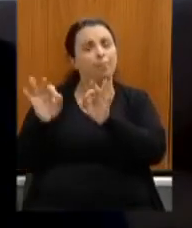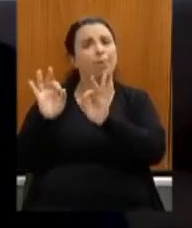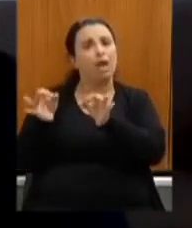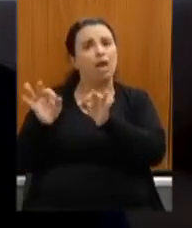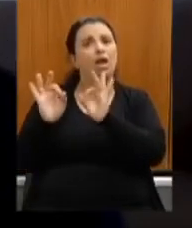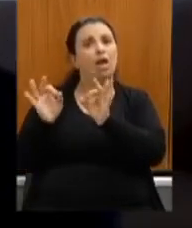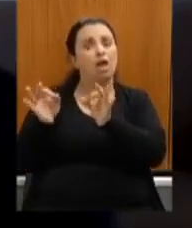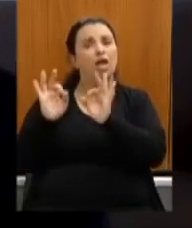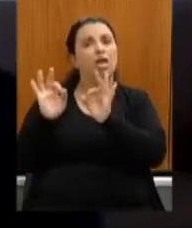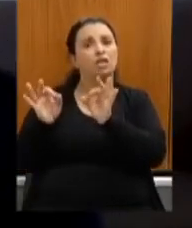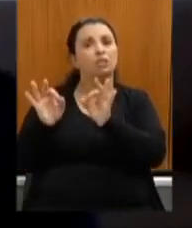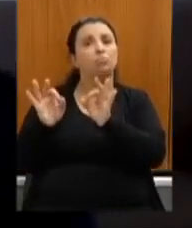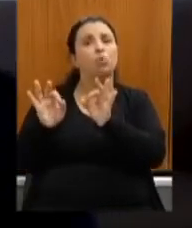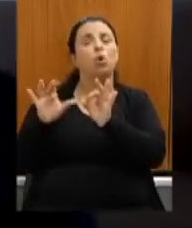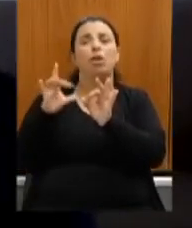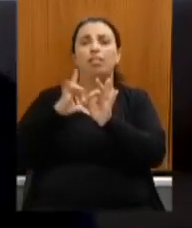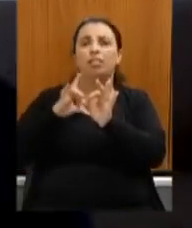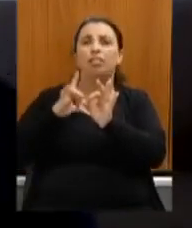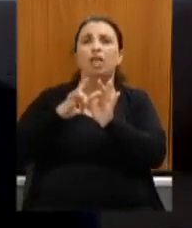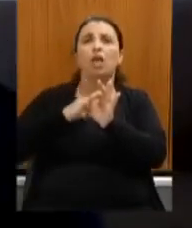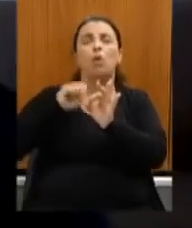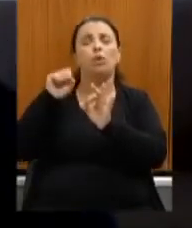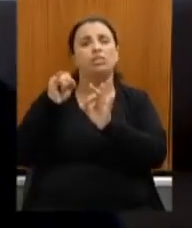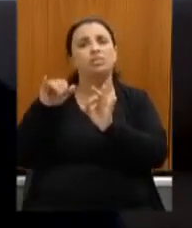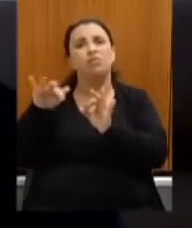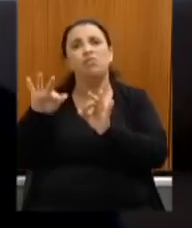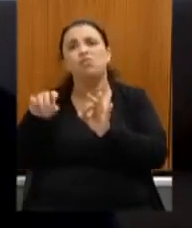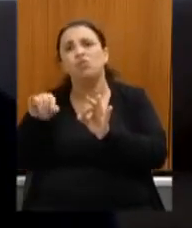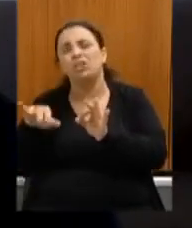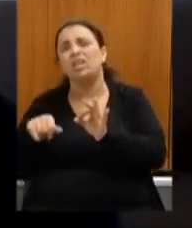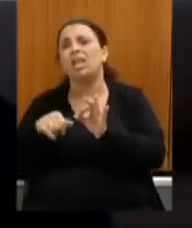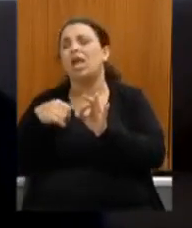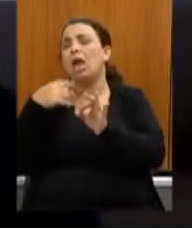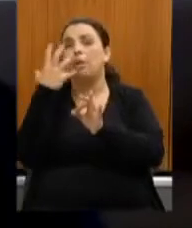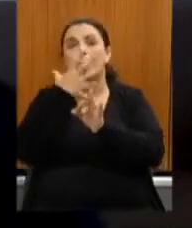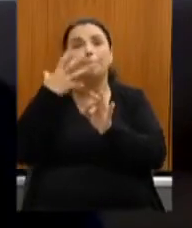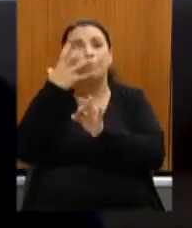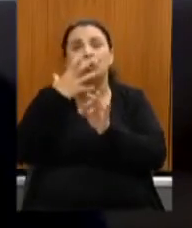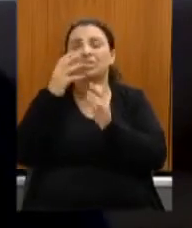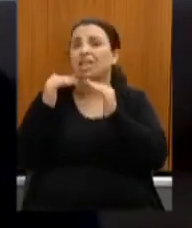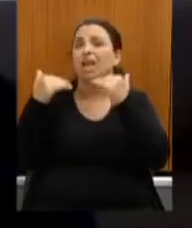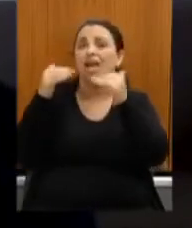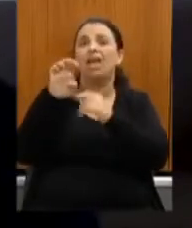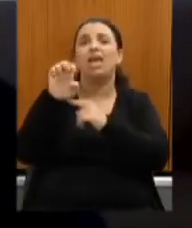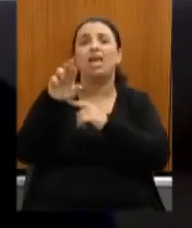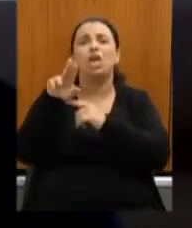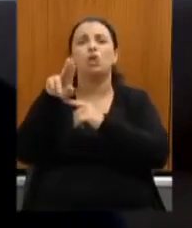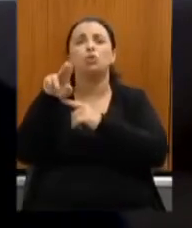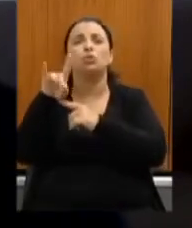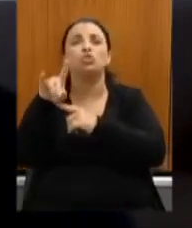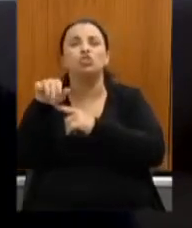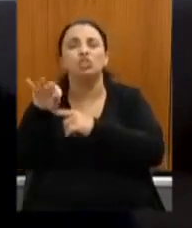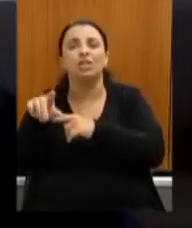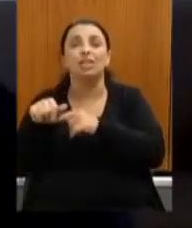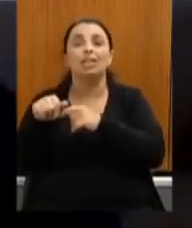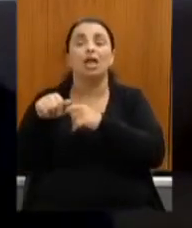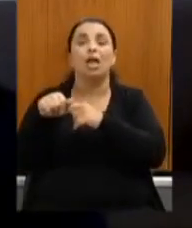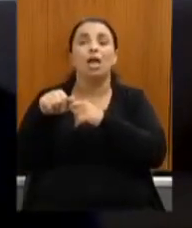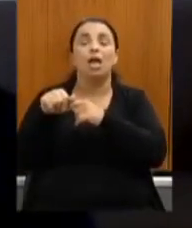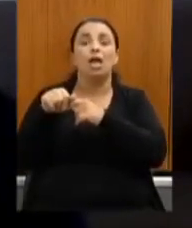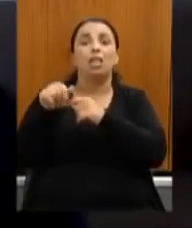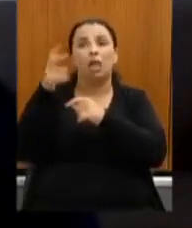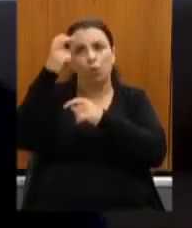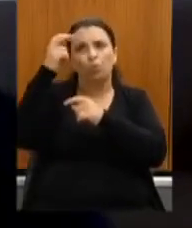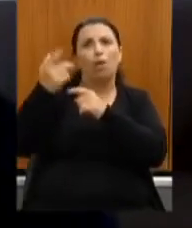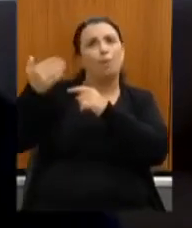tranquilamente a sinfonia poderia dar também no que se refere a música erudita pode poder comprar passagem para poder assistir música erudita